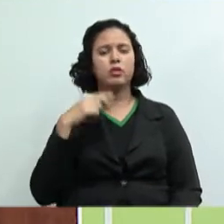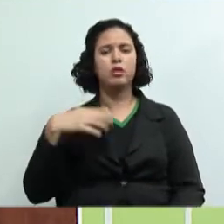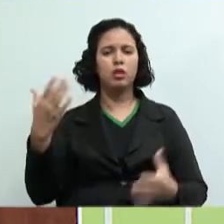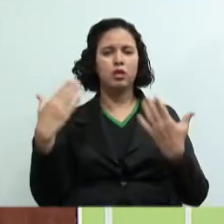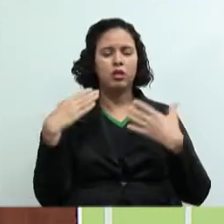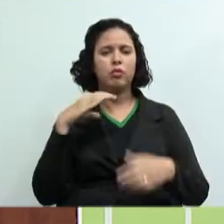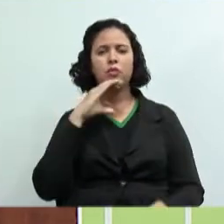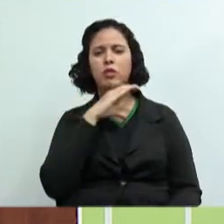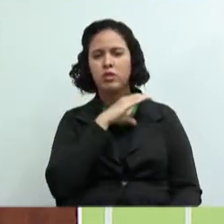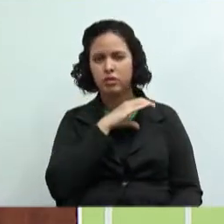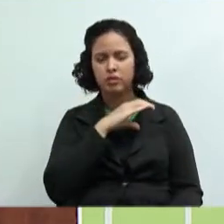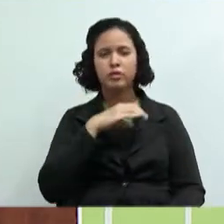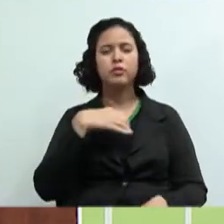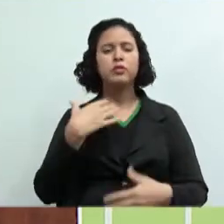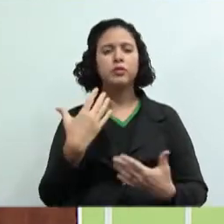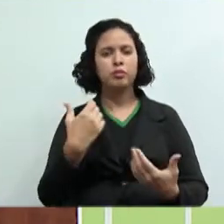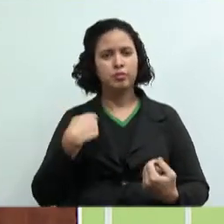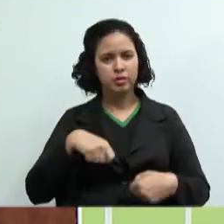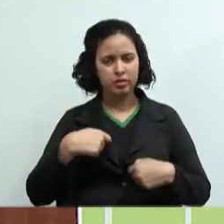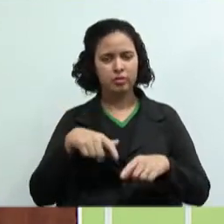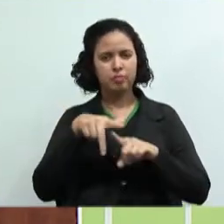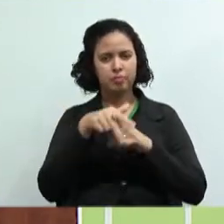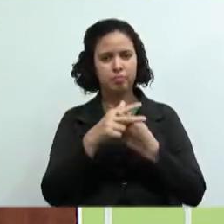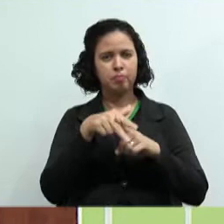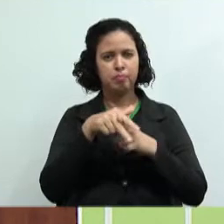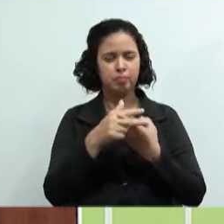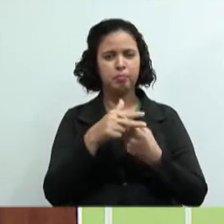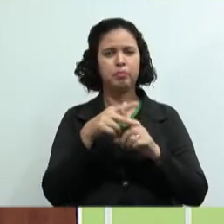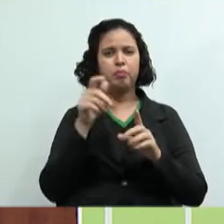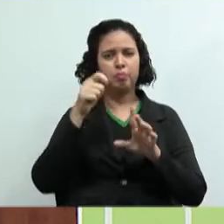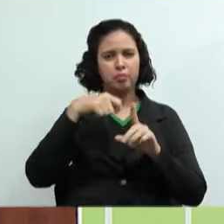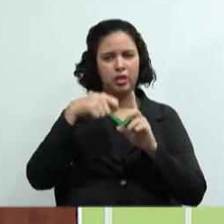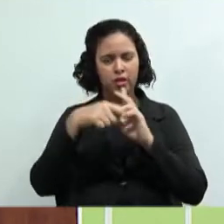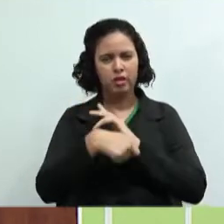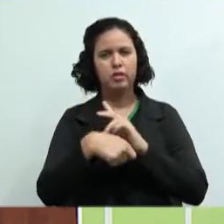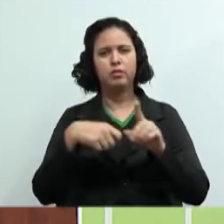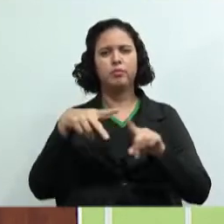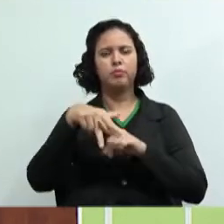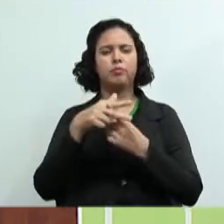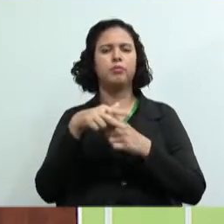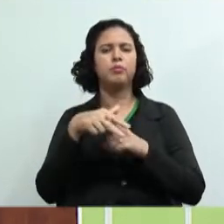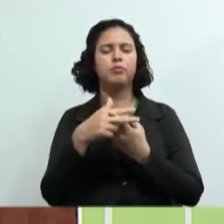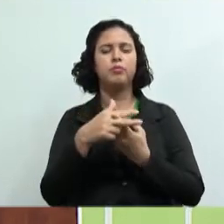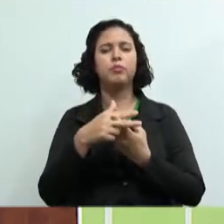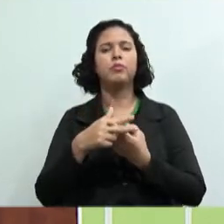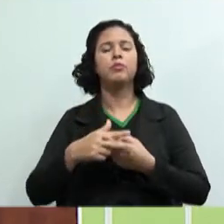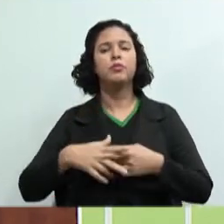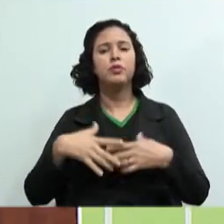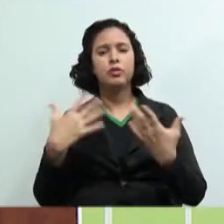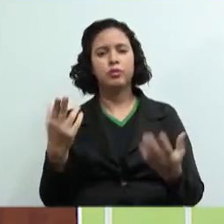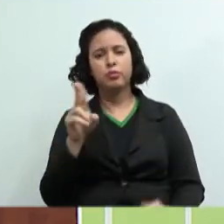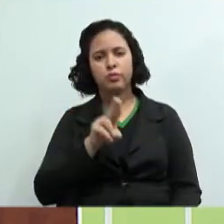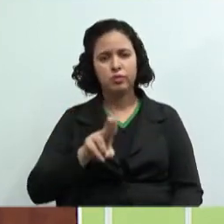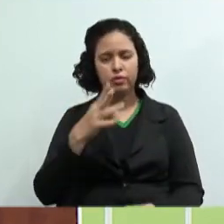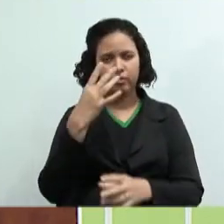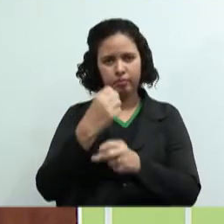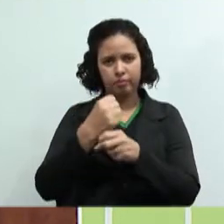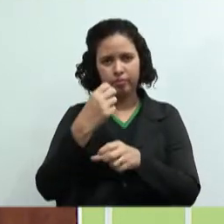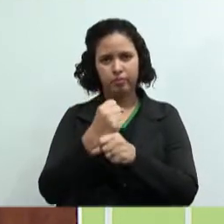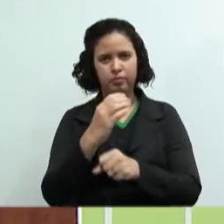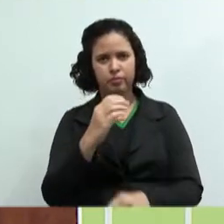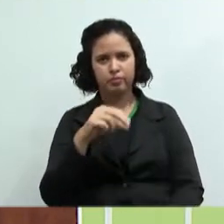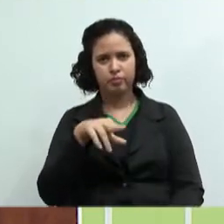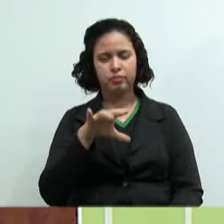acontece? Então nós temos a manutenção, esse valor do serviço, nós utilizamos a contabilidade de custos. Para quê? Para